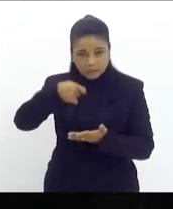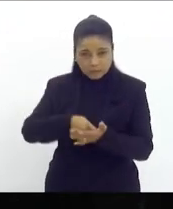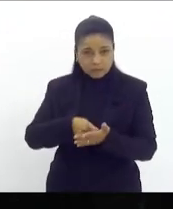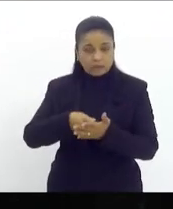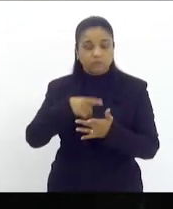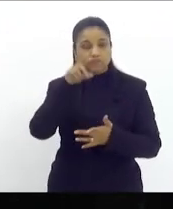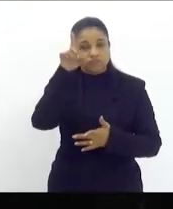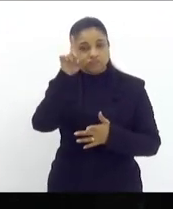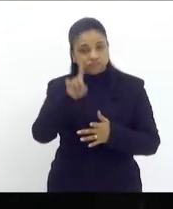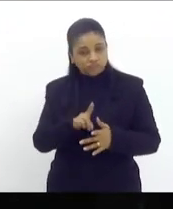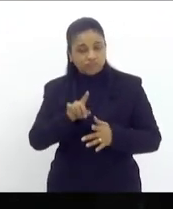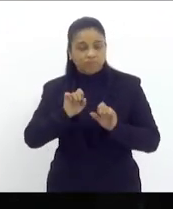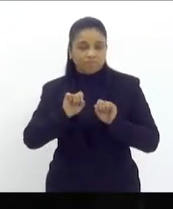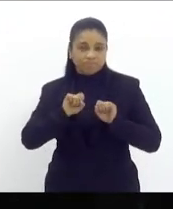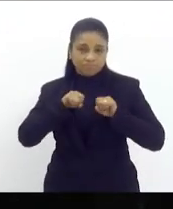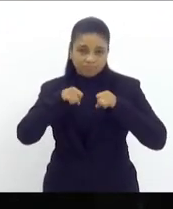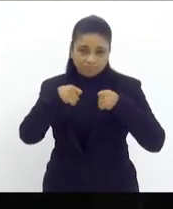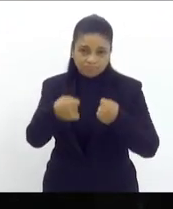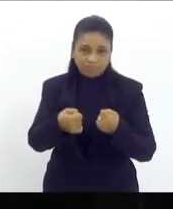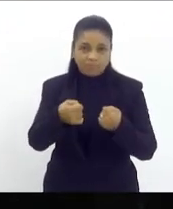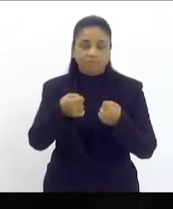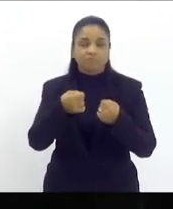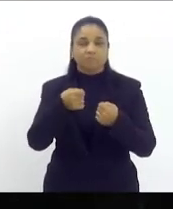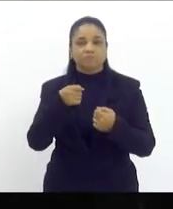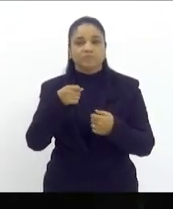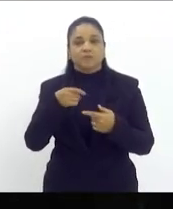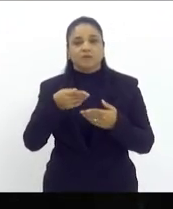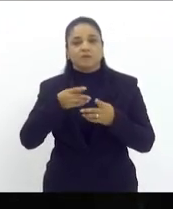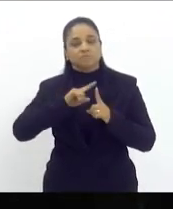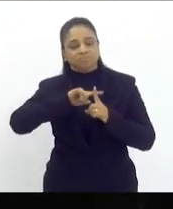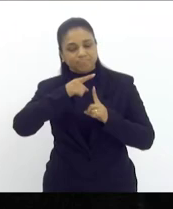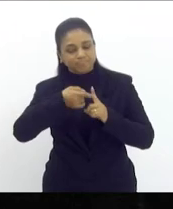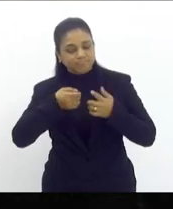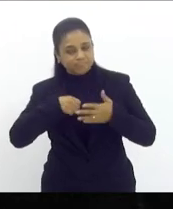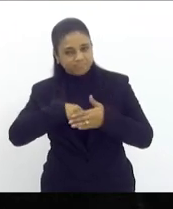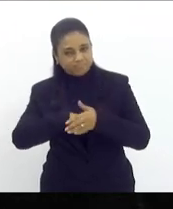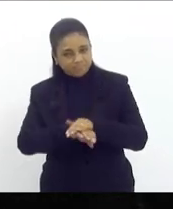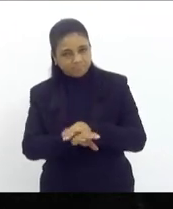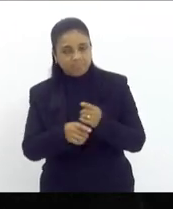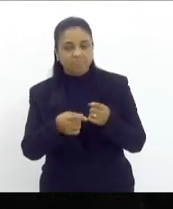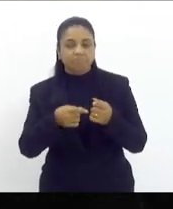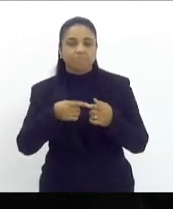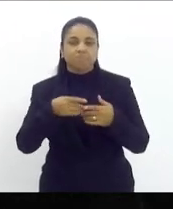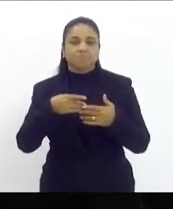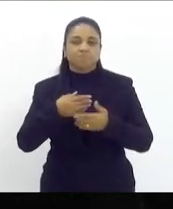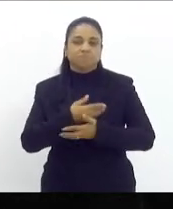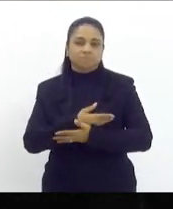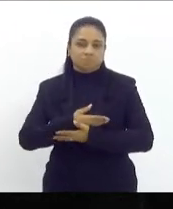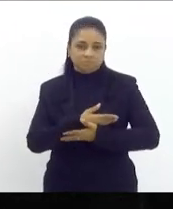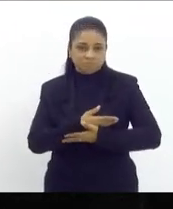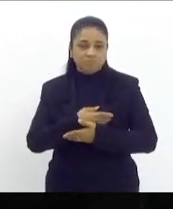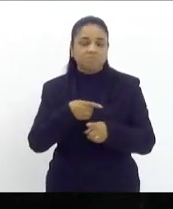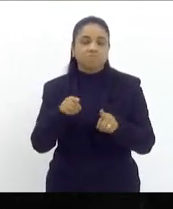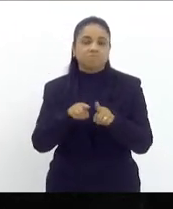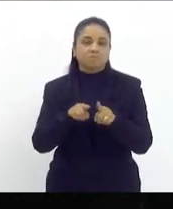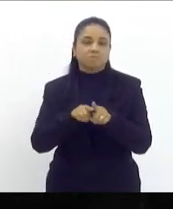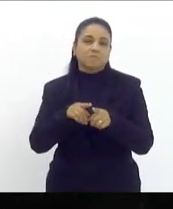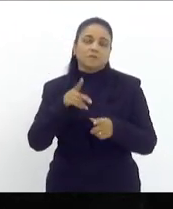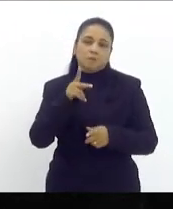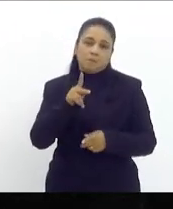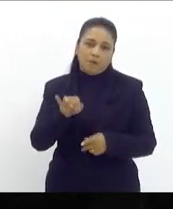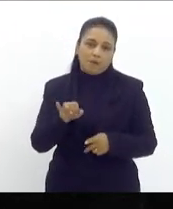responsabilização da paternidade dentre tantas outras e causas que carrega em seus mandatos